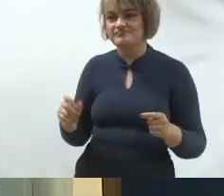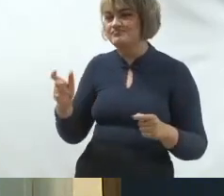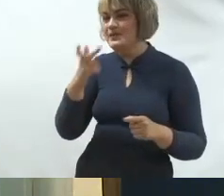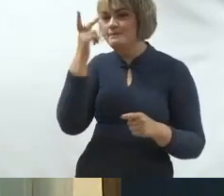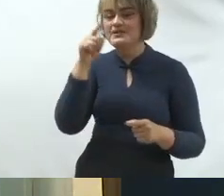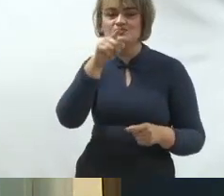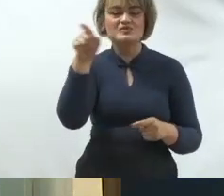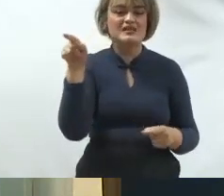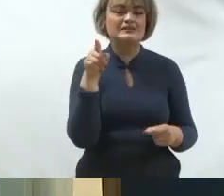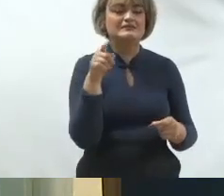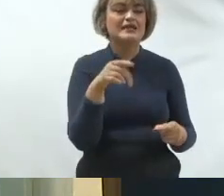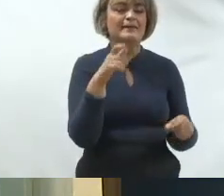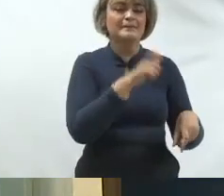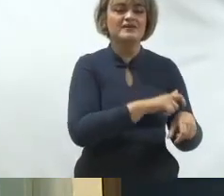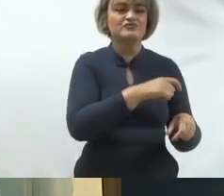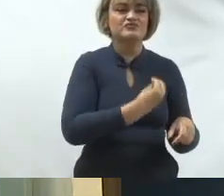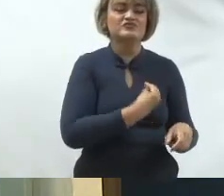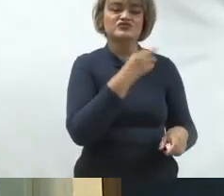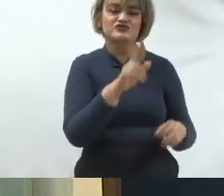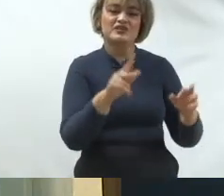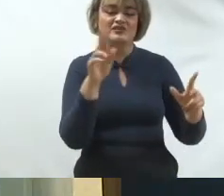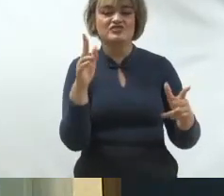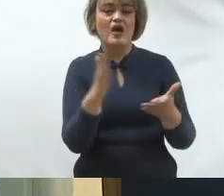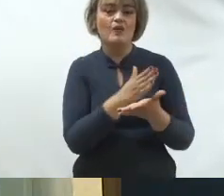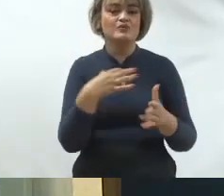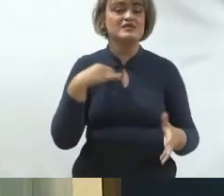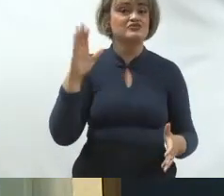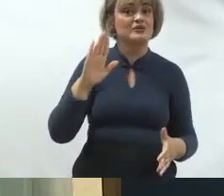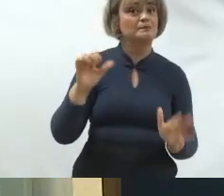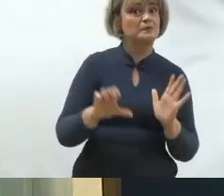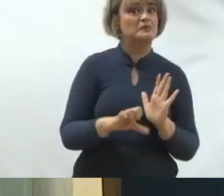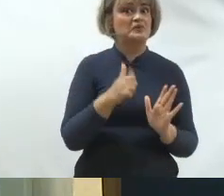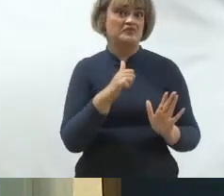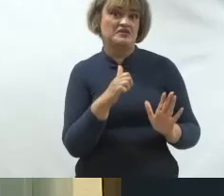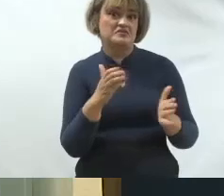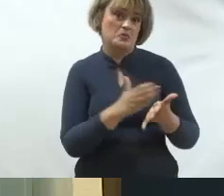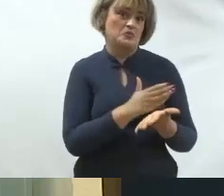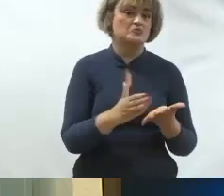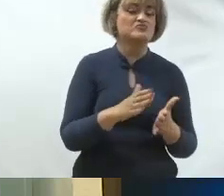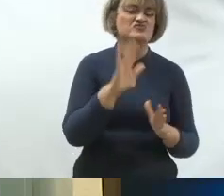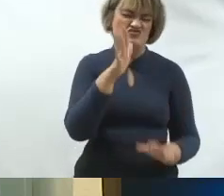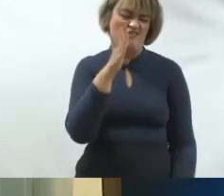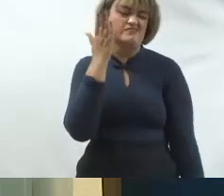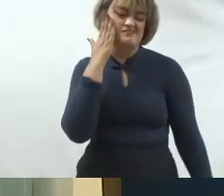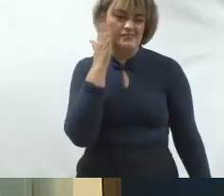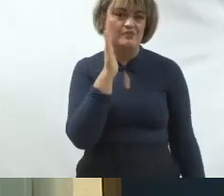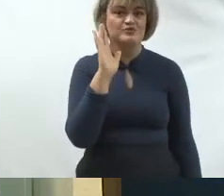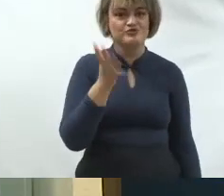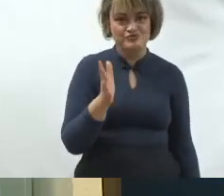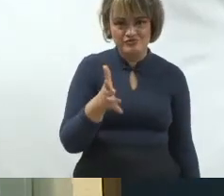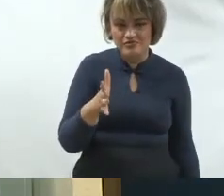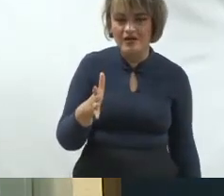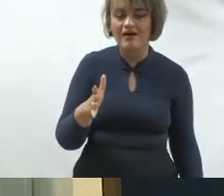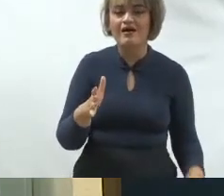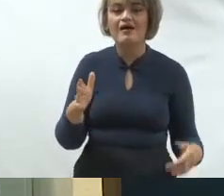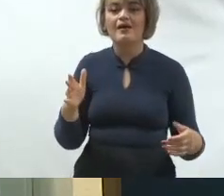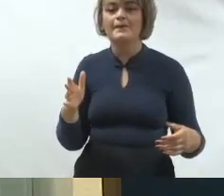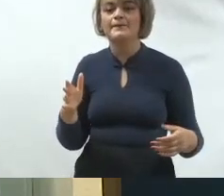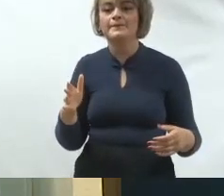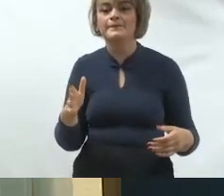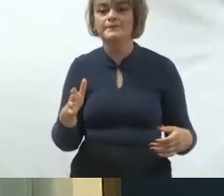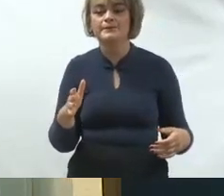estão em estágios diferentes. Um, são candidatos pela primeira vez, outro já passaram por essa sabatina. Nós temos aí